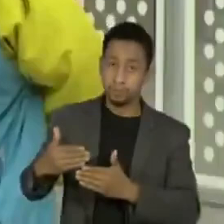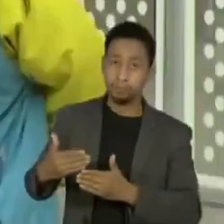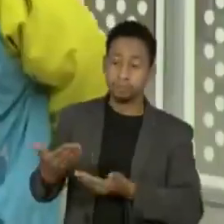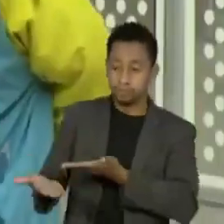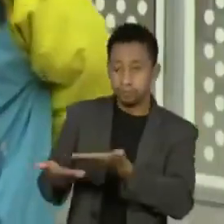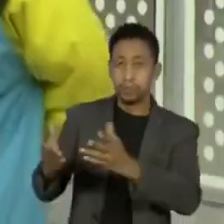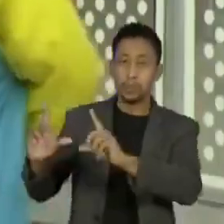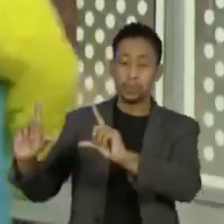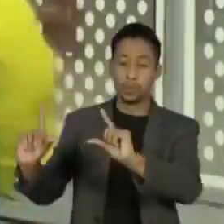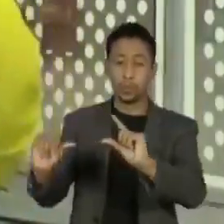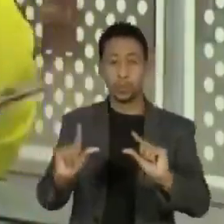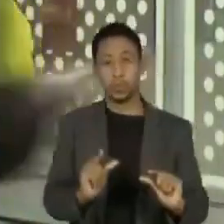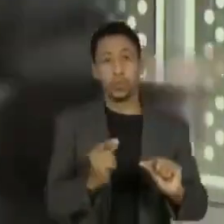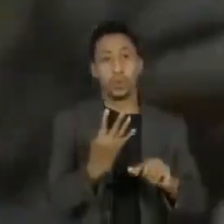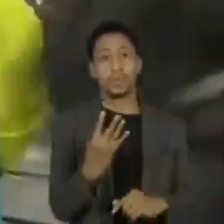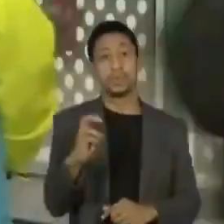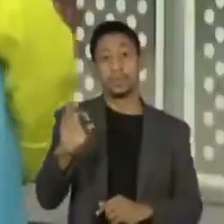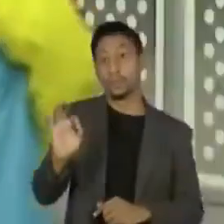doença em mais de 45%.